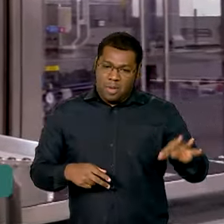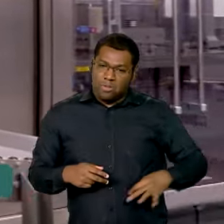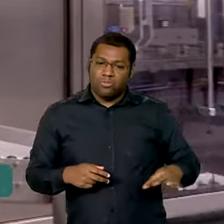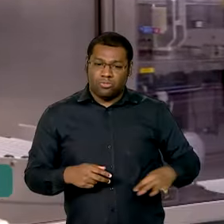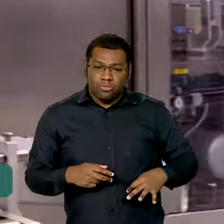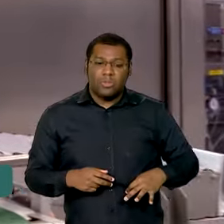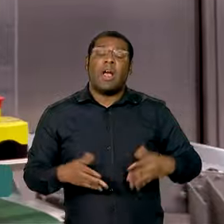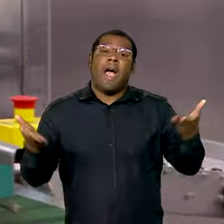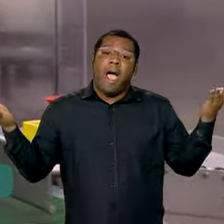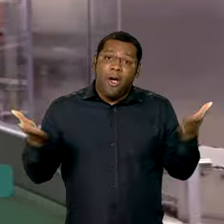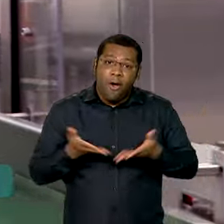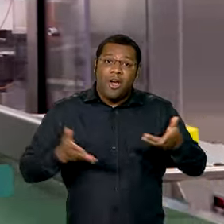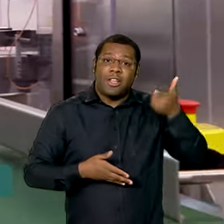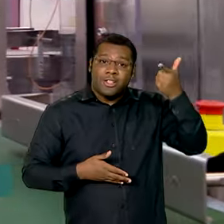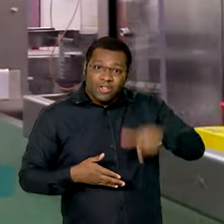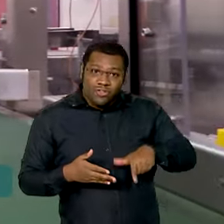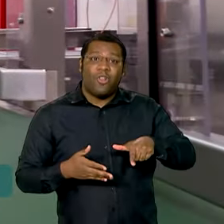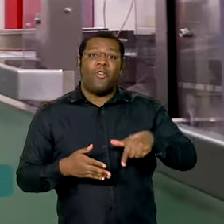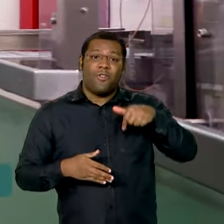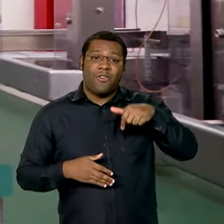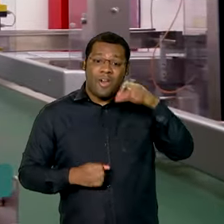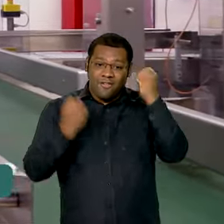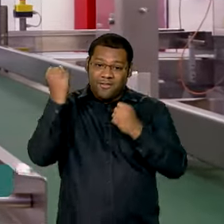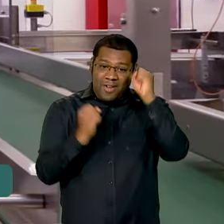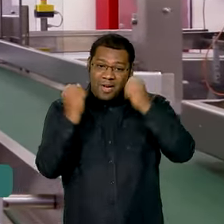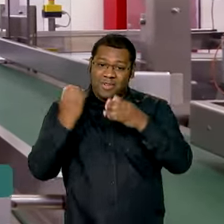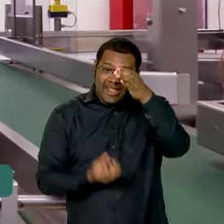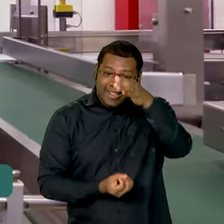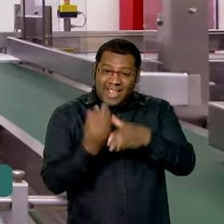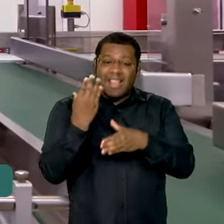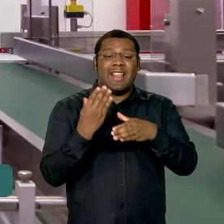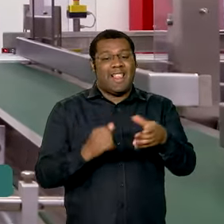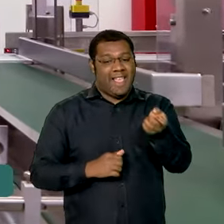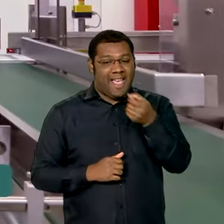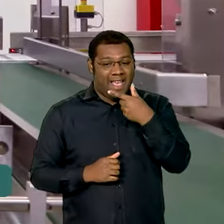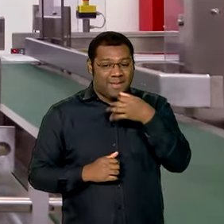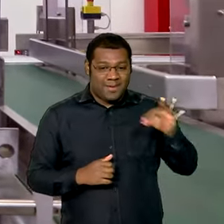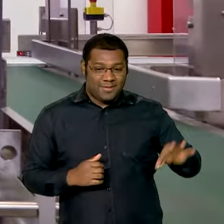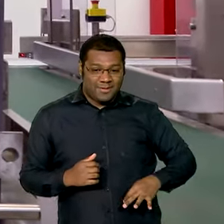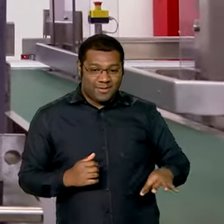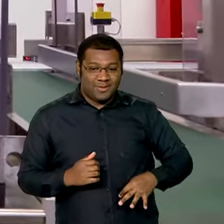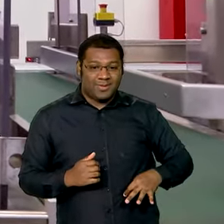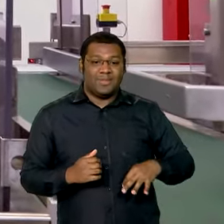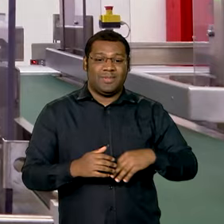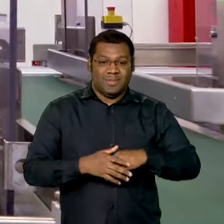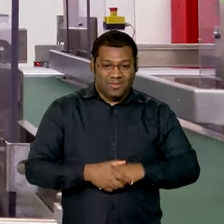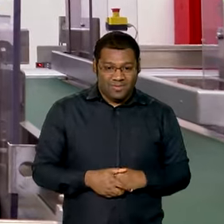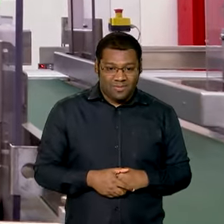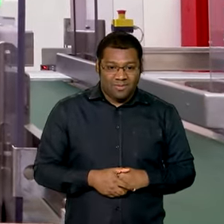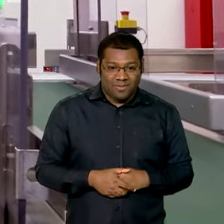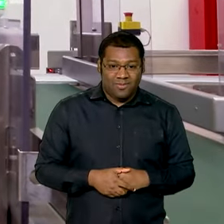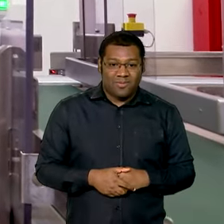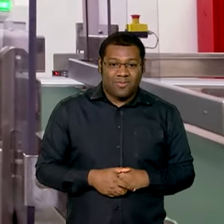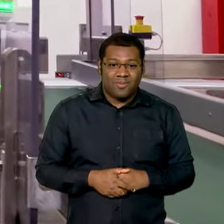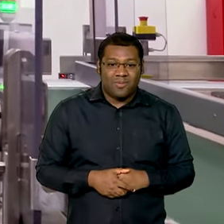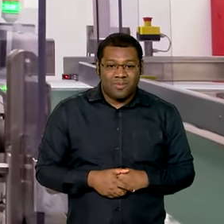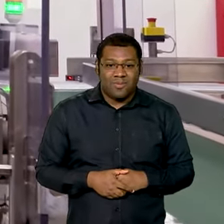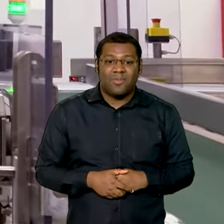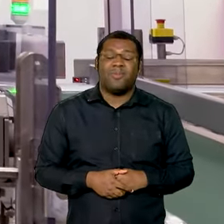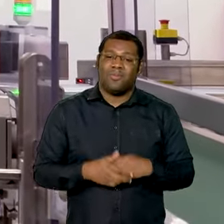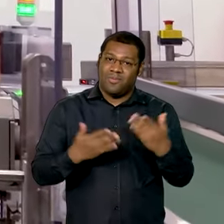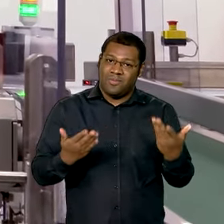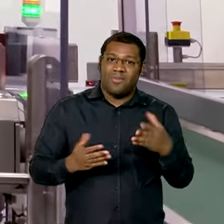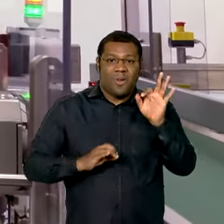A retomada da produção, ainda que neste momento seja apenas para as etapas de formulação e